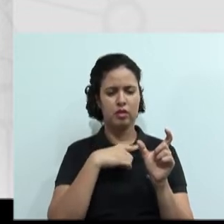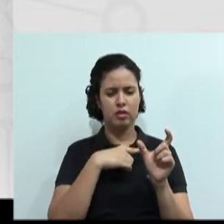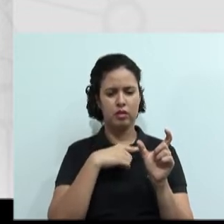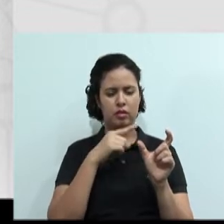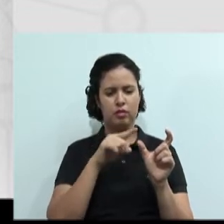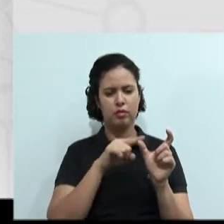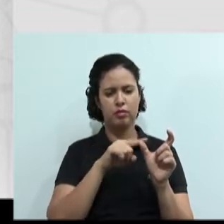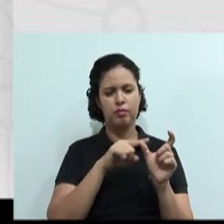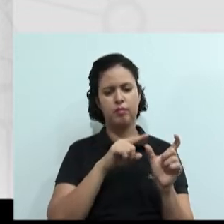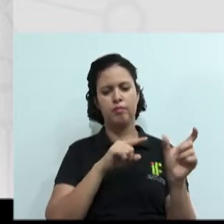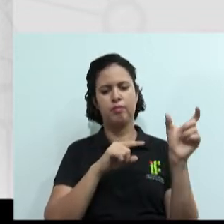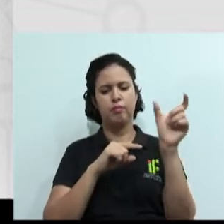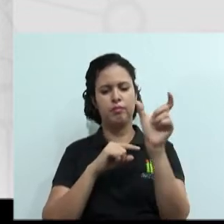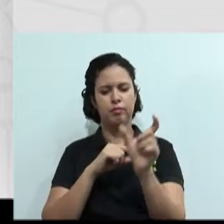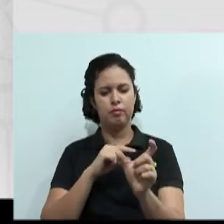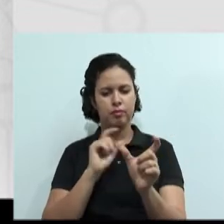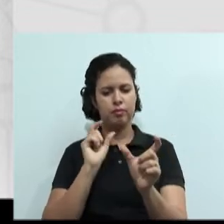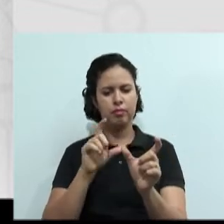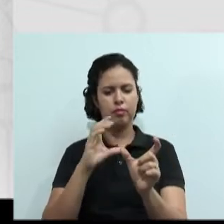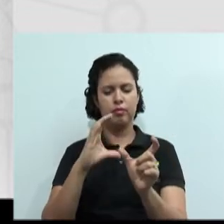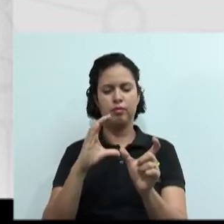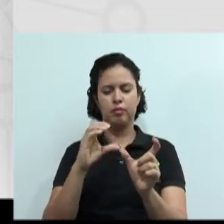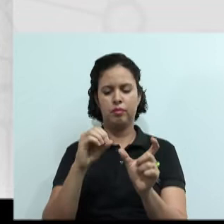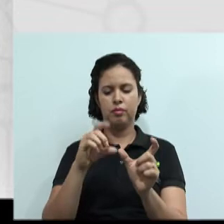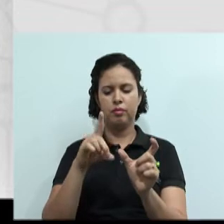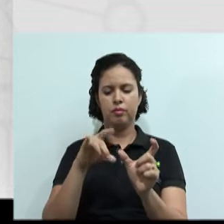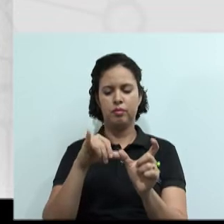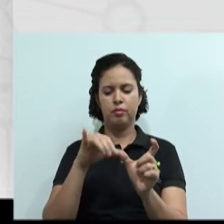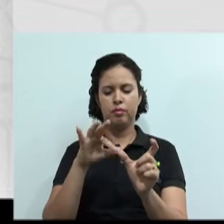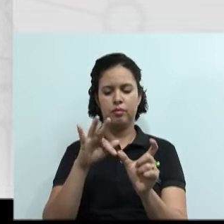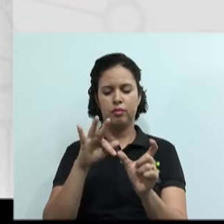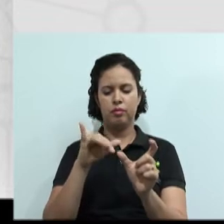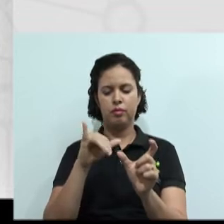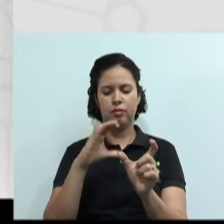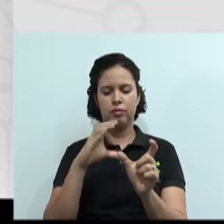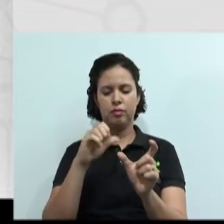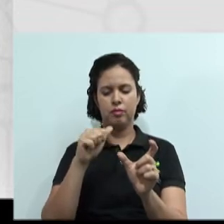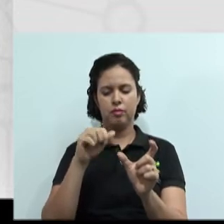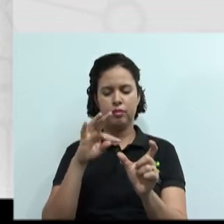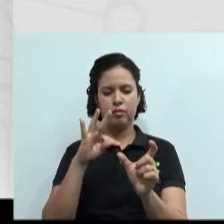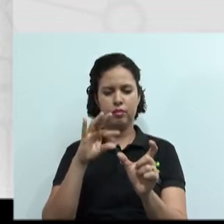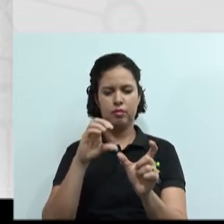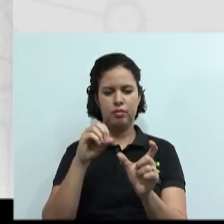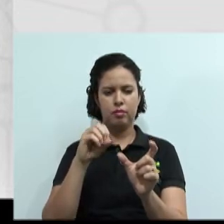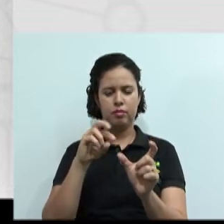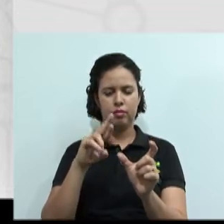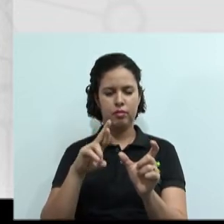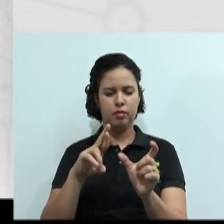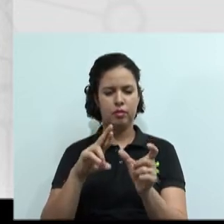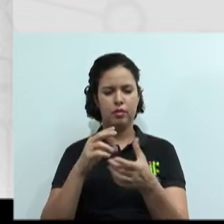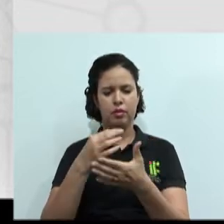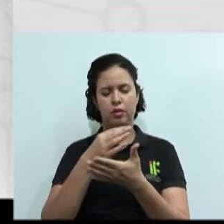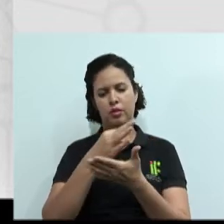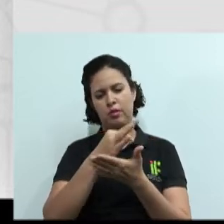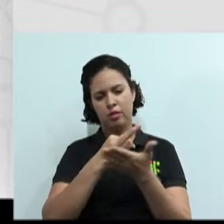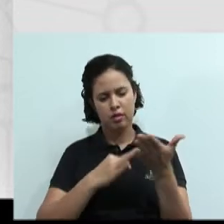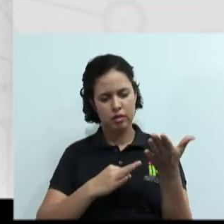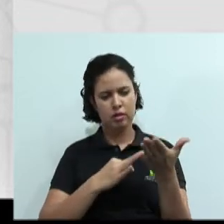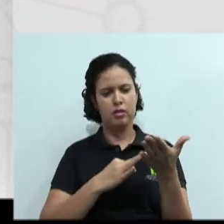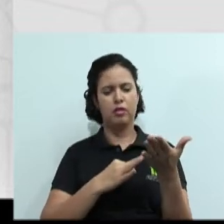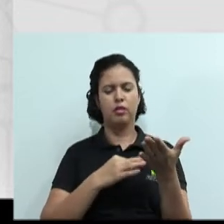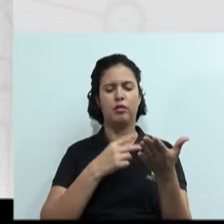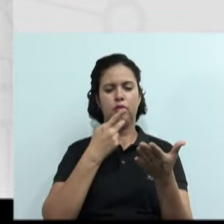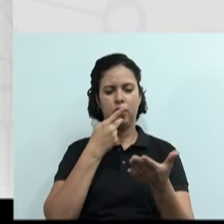codificador. Por quê? Nós temos a mensagem escrita, né? Por textos, nós temos a mensagem falada, a mensagem verbal,